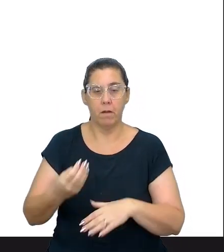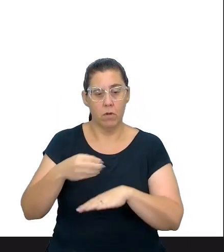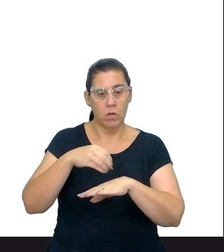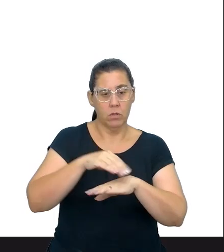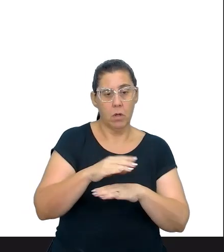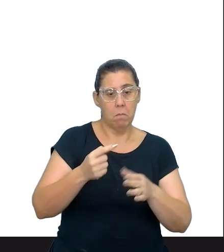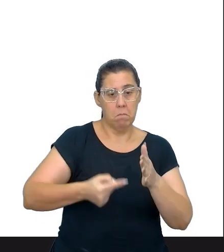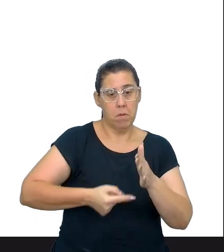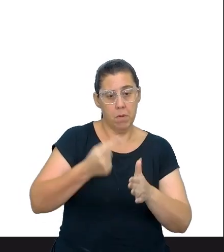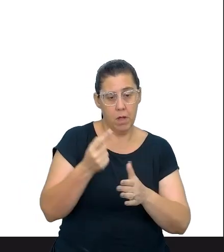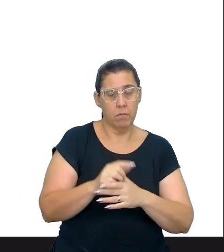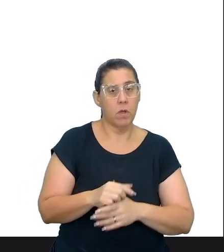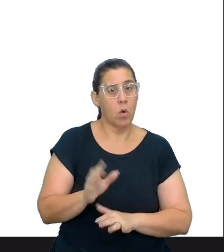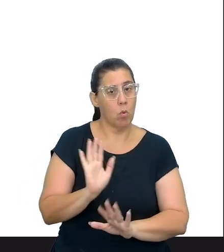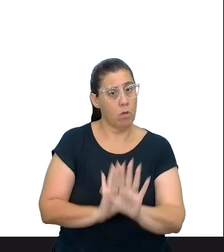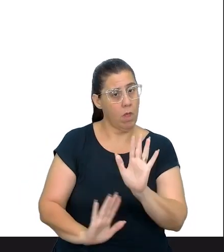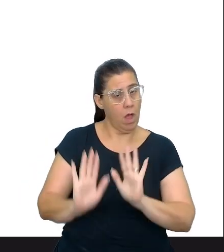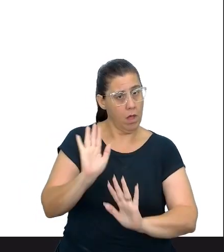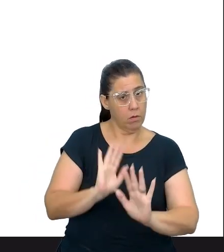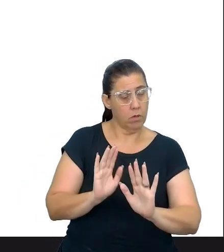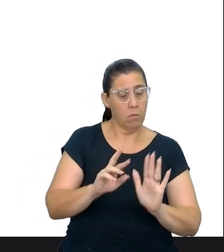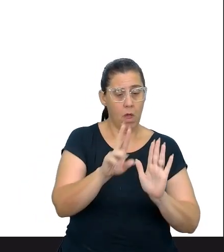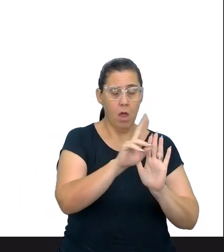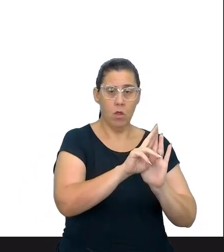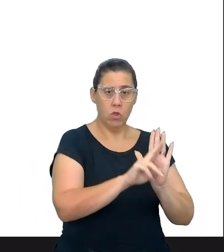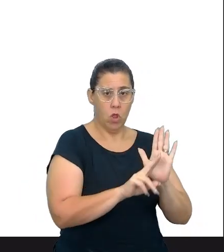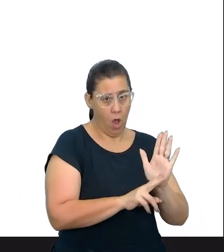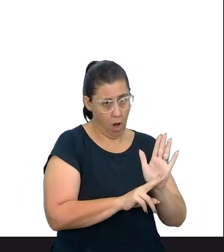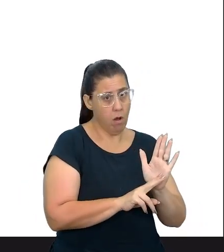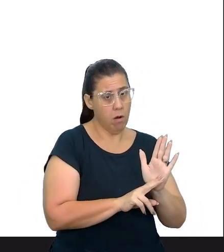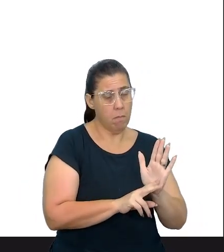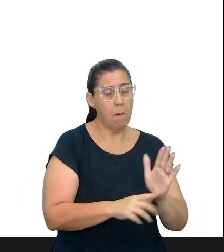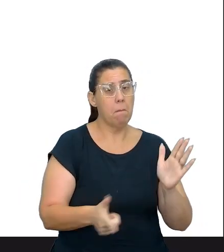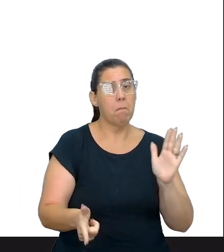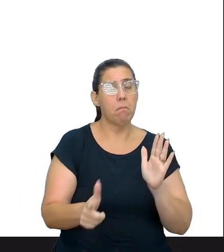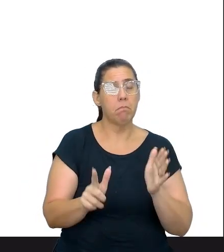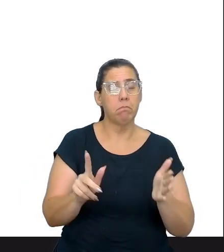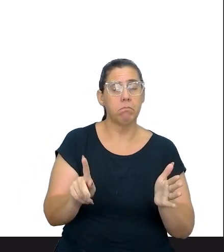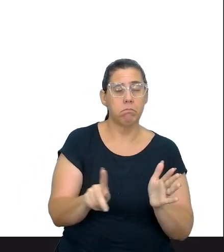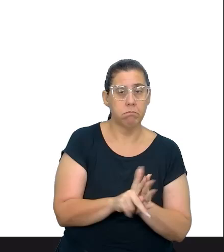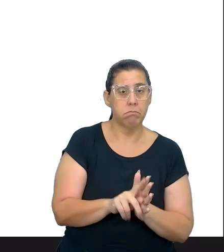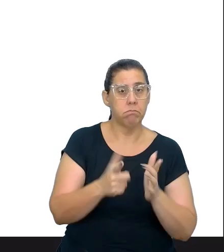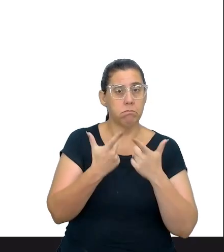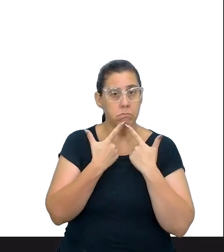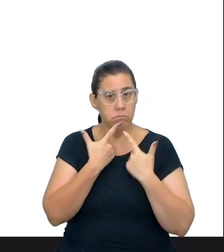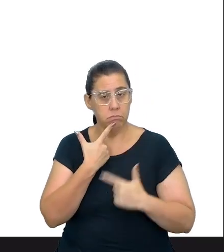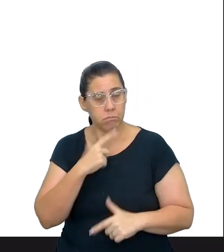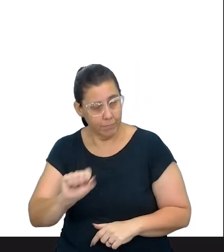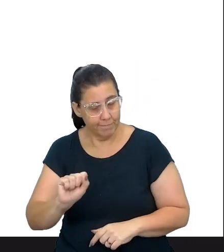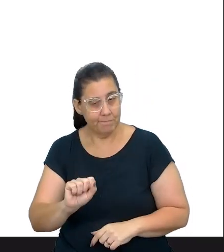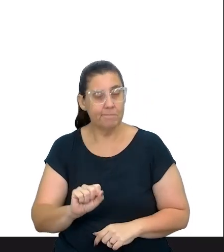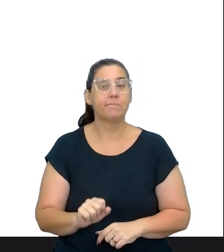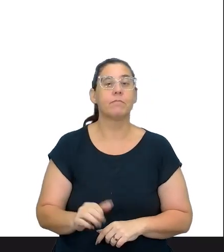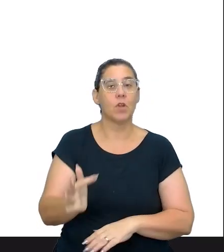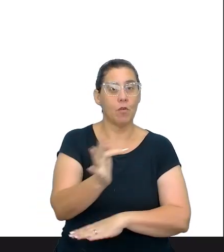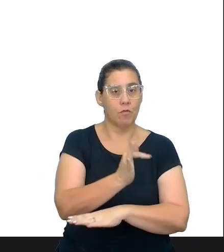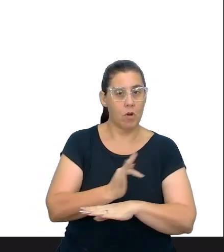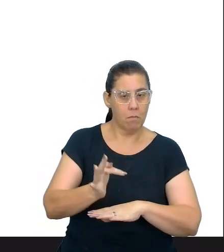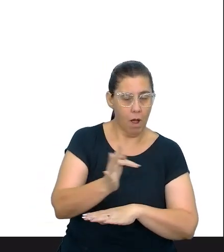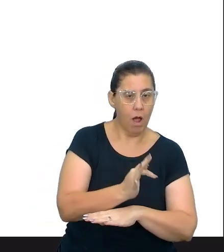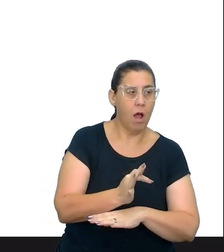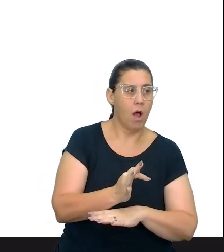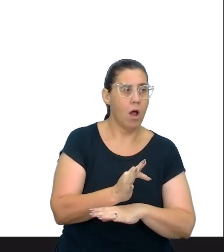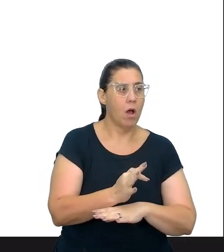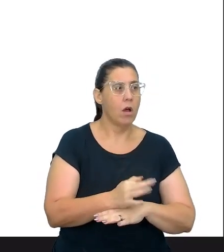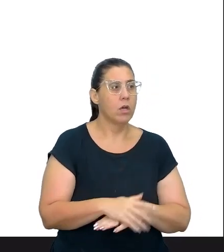ele, ó, primeiro, cuidado, hein? Tem que utilizar a norma padrão da língua, ou seja, a linguagem formal, nada de gira, nada